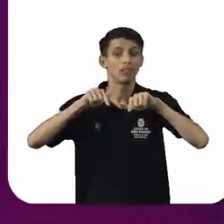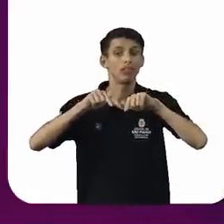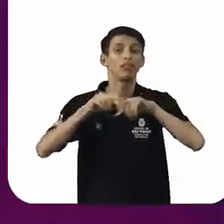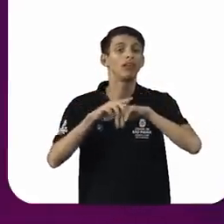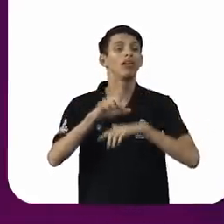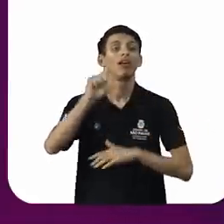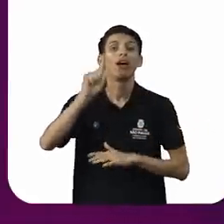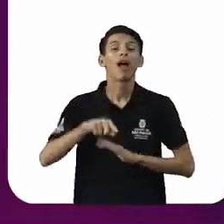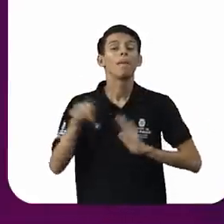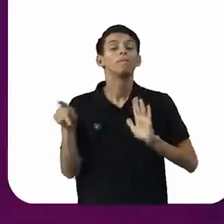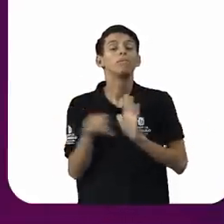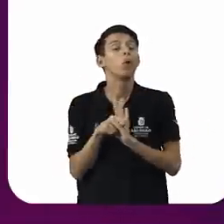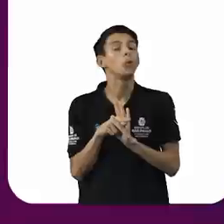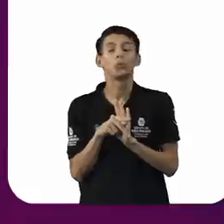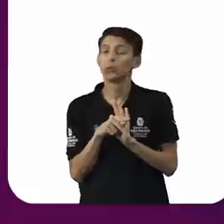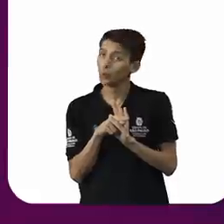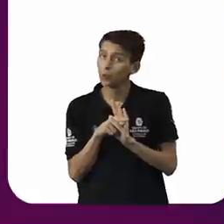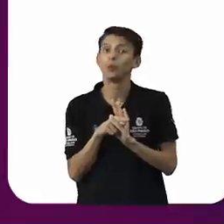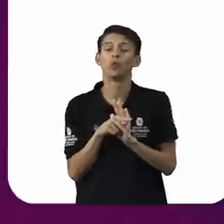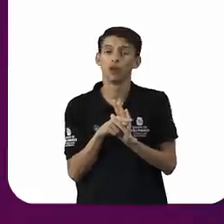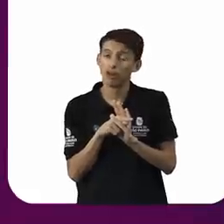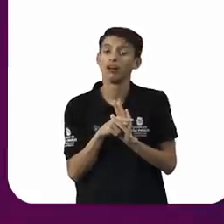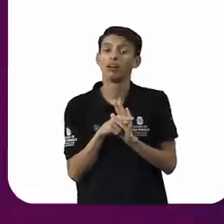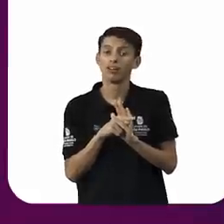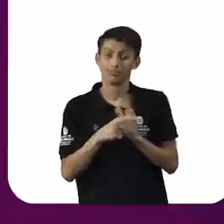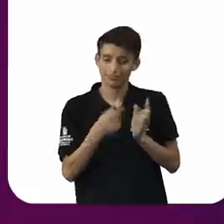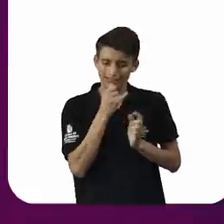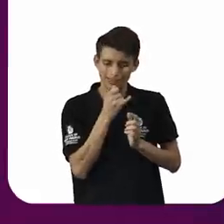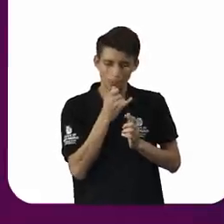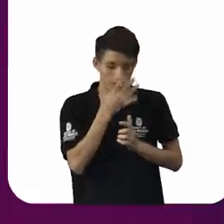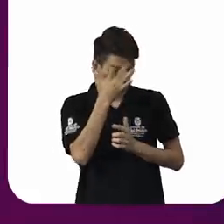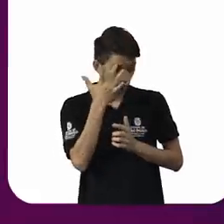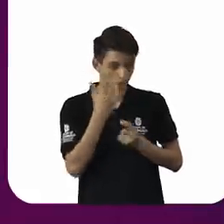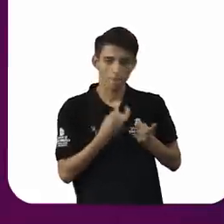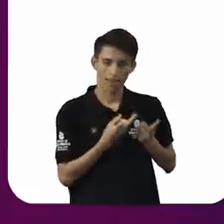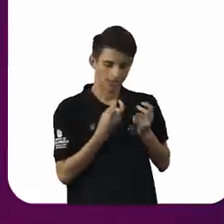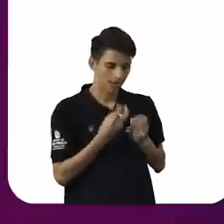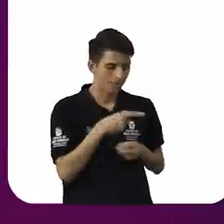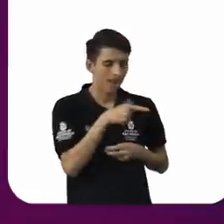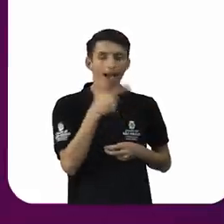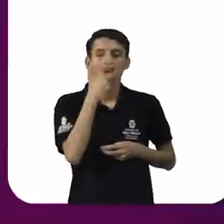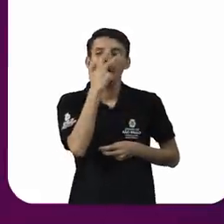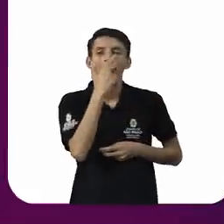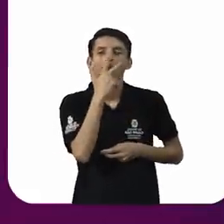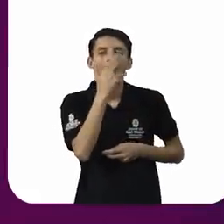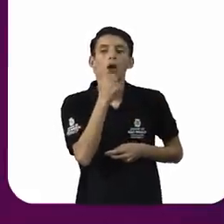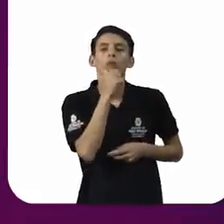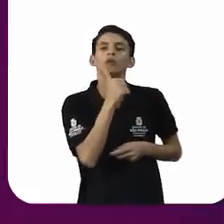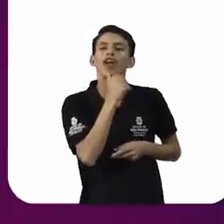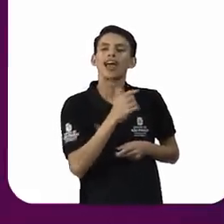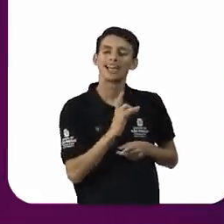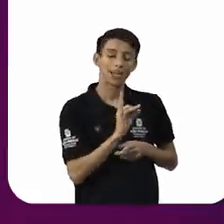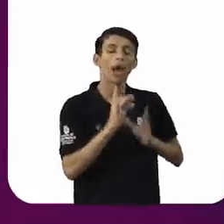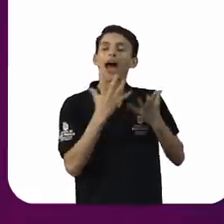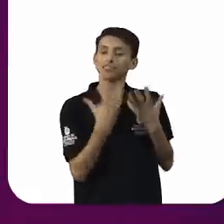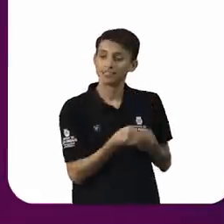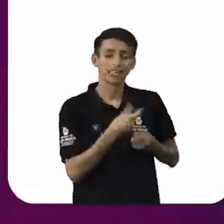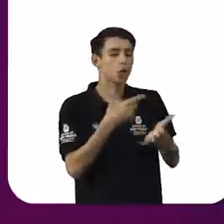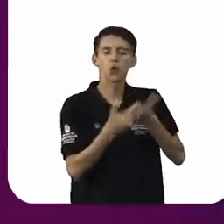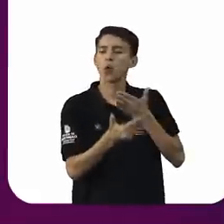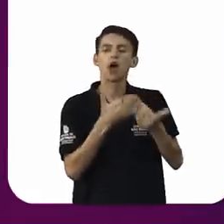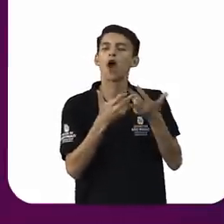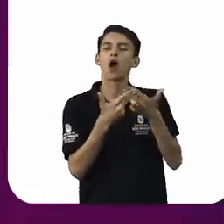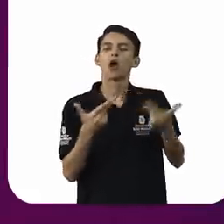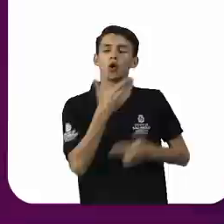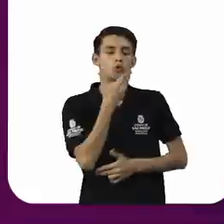dessa percepção equivocada de que a mulher está a serviço do homem, que ela está numa relação